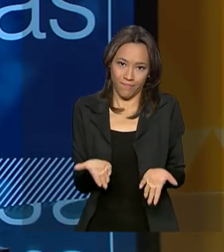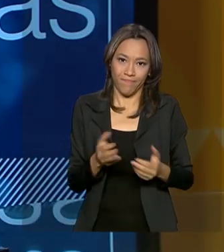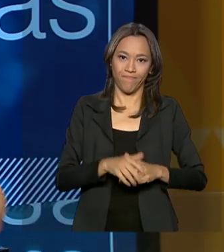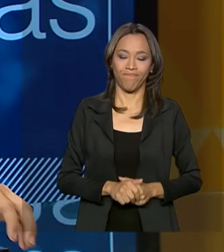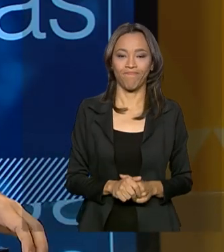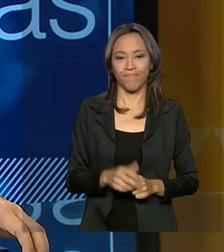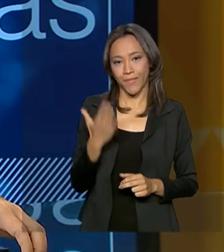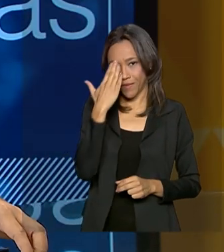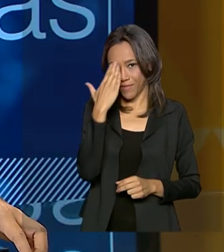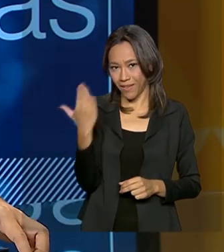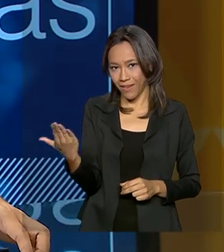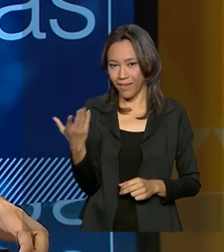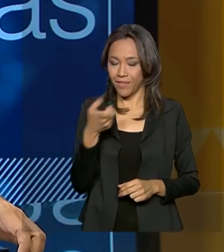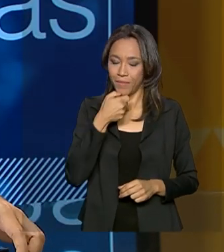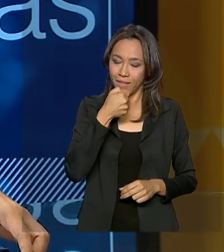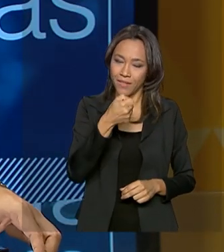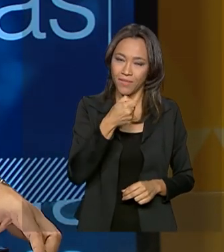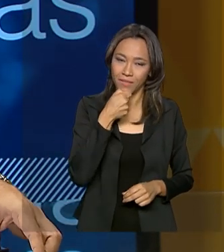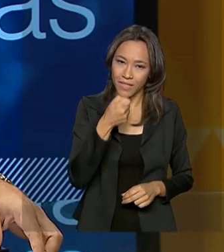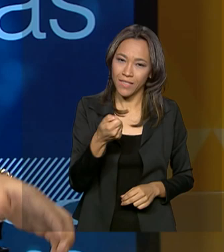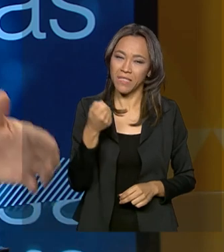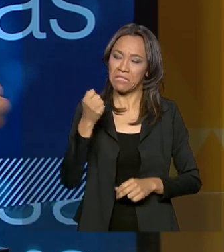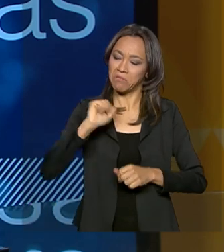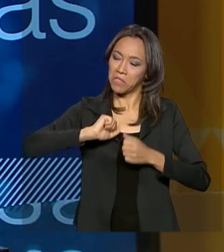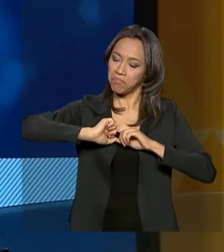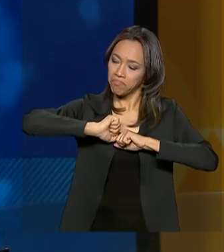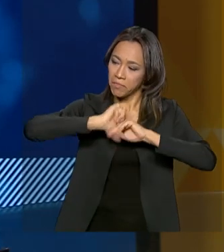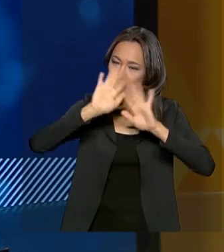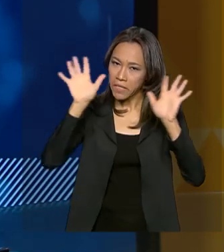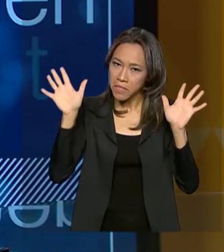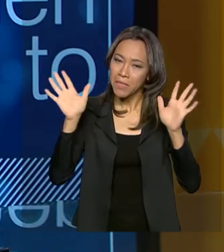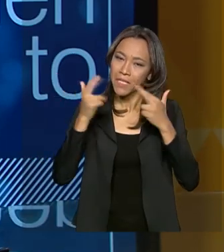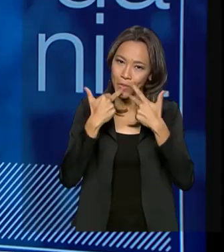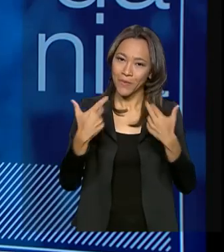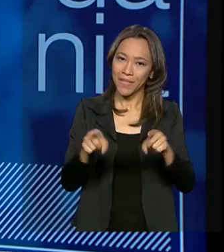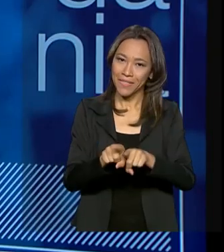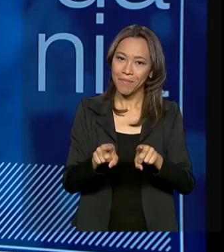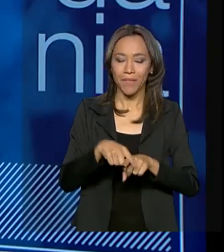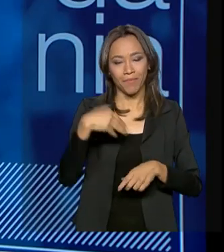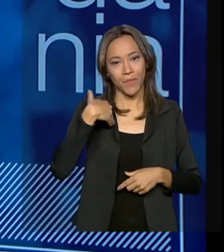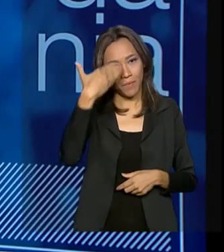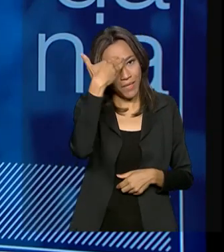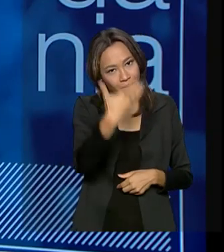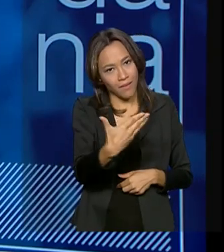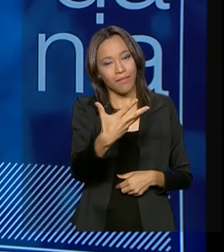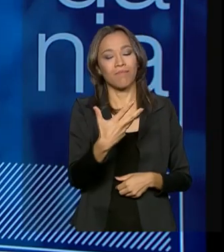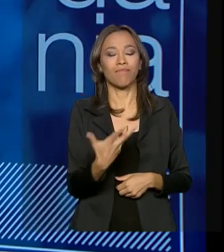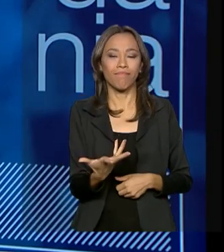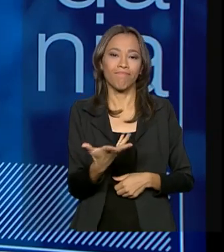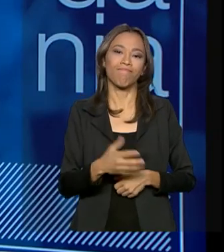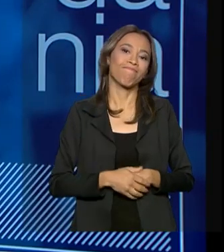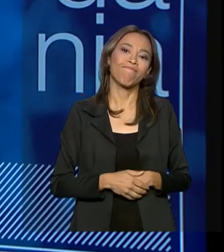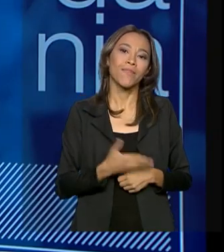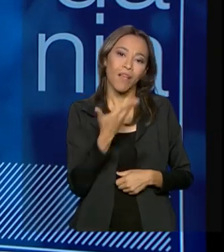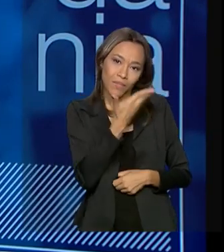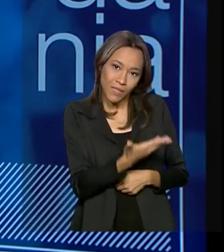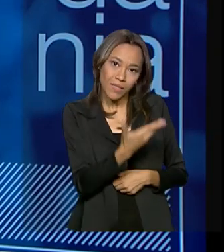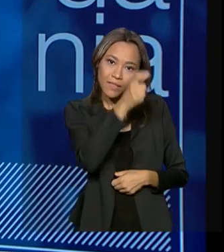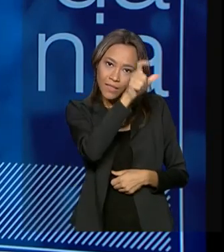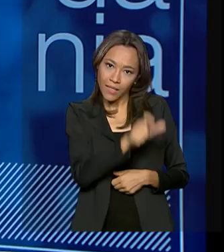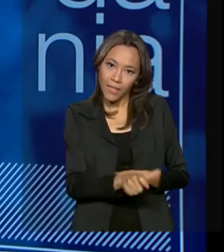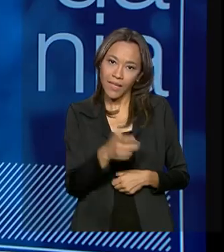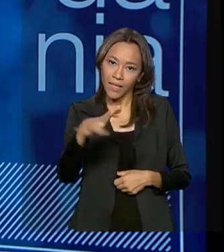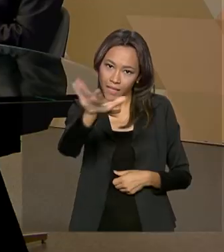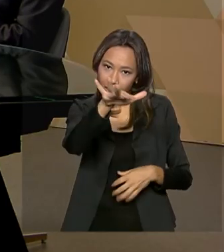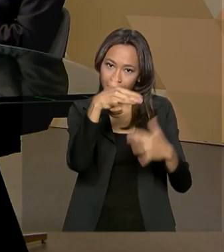Muito obrigado pela entrevista, presidente, pelos esclarecimentos e pelas novidades também. Muito obrigado. Eu quero agradecer a você, aos ouvintes.